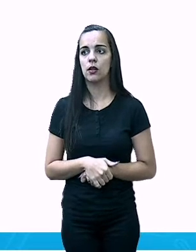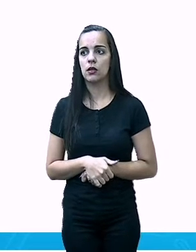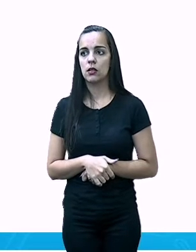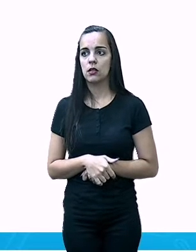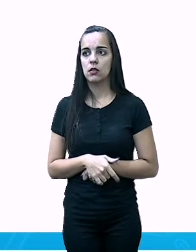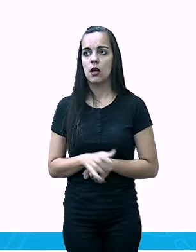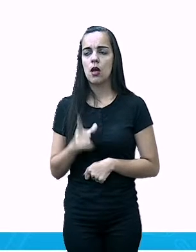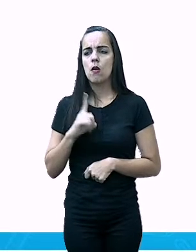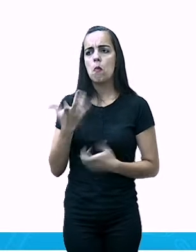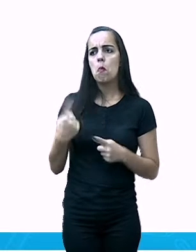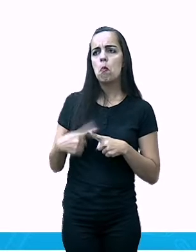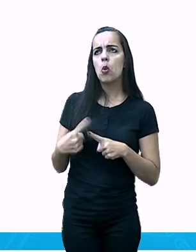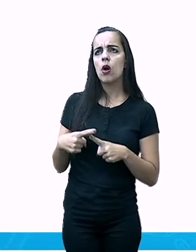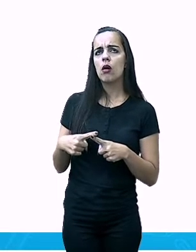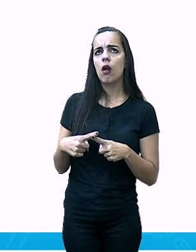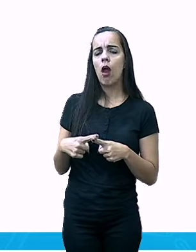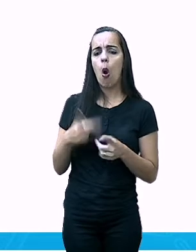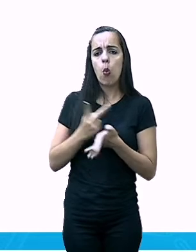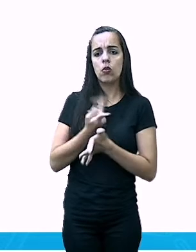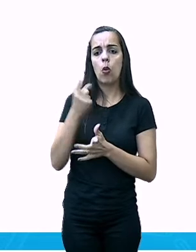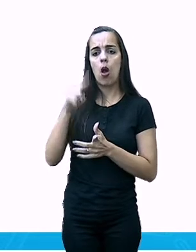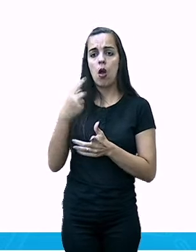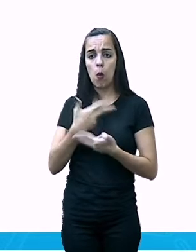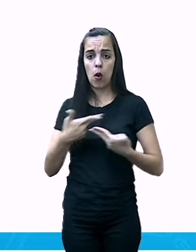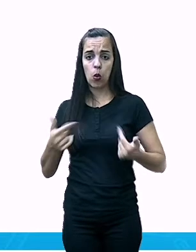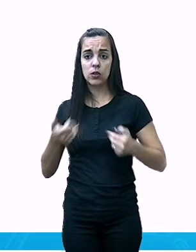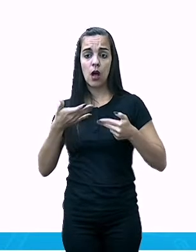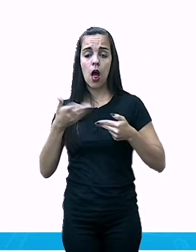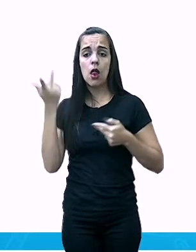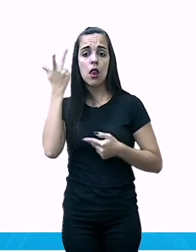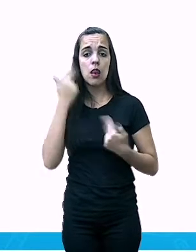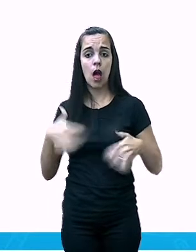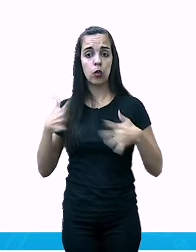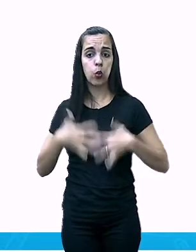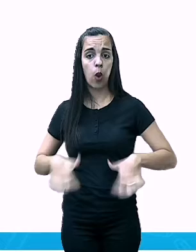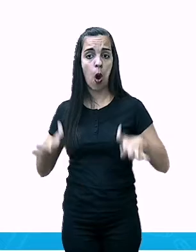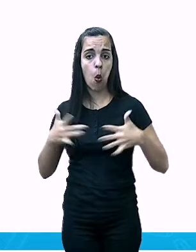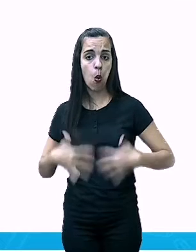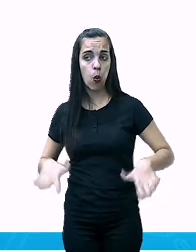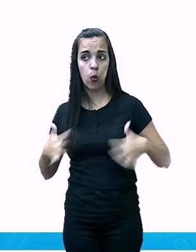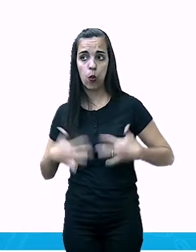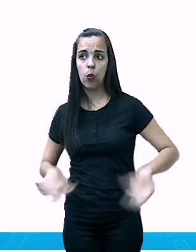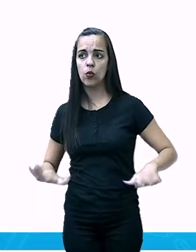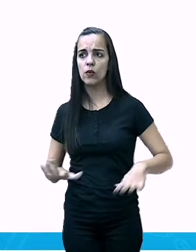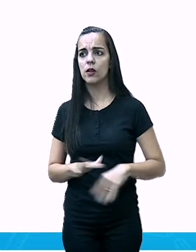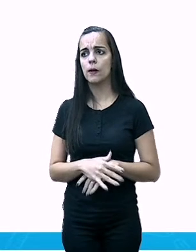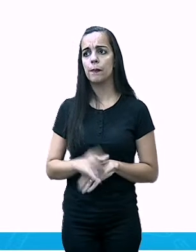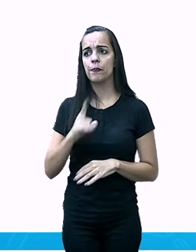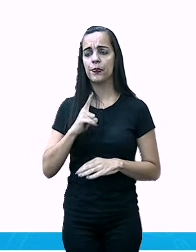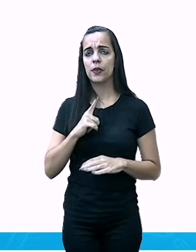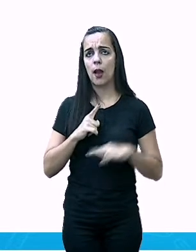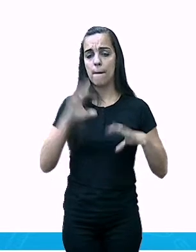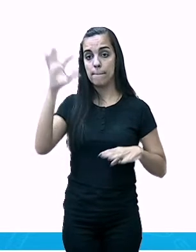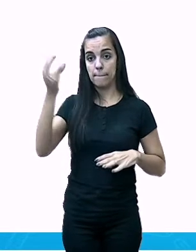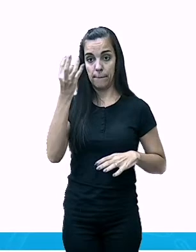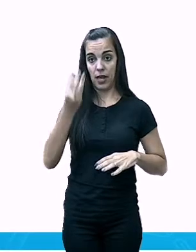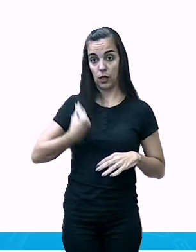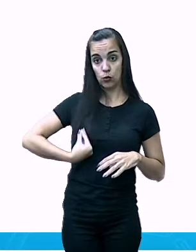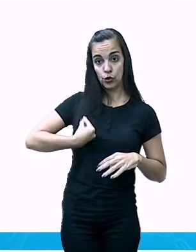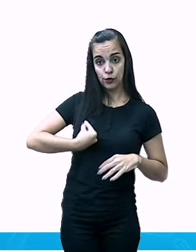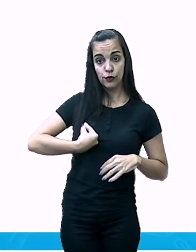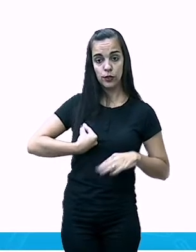Porque é uma coisa natural. Você pegou o número de nascimentos, diminuiu o número de mortos.